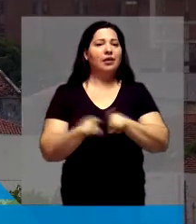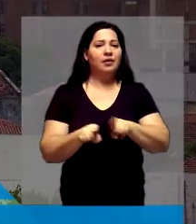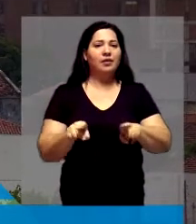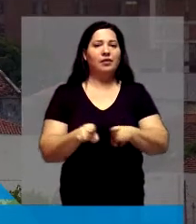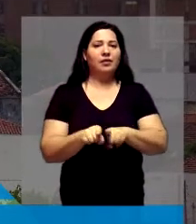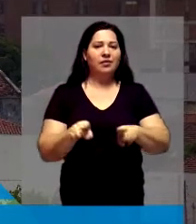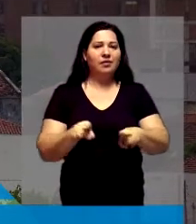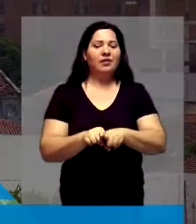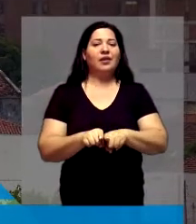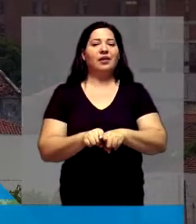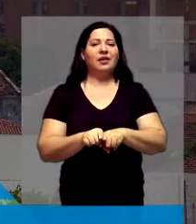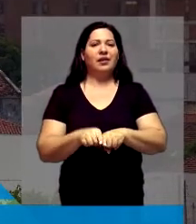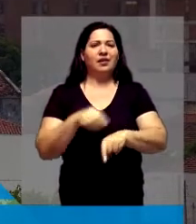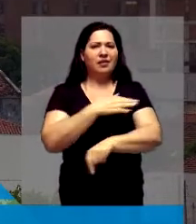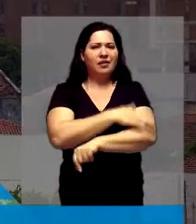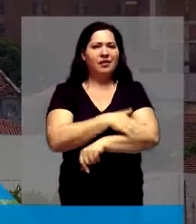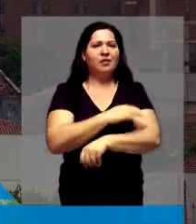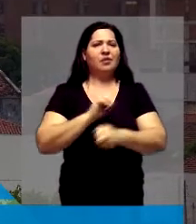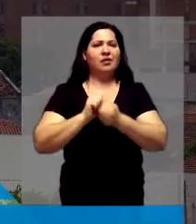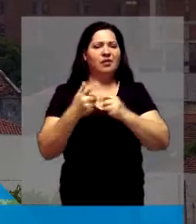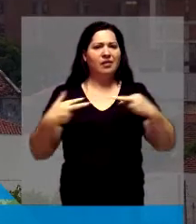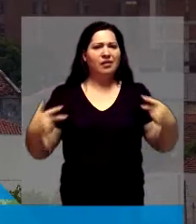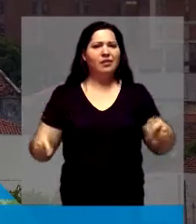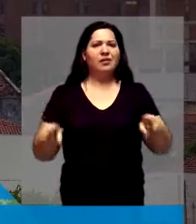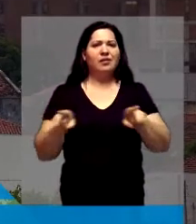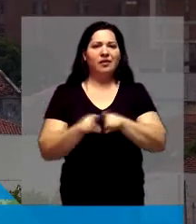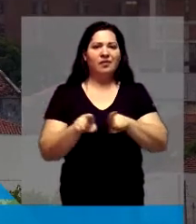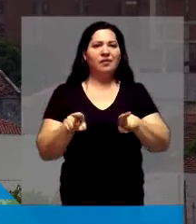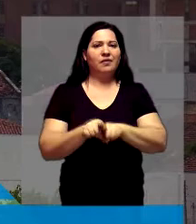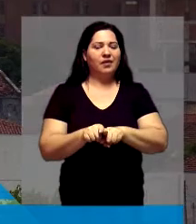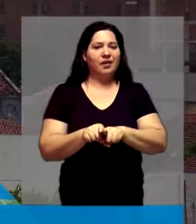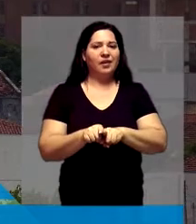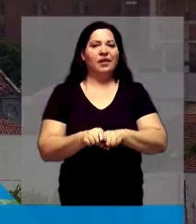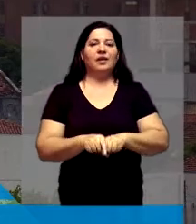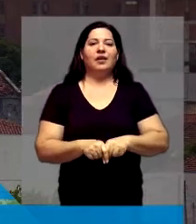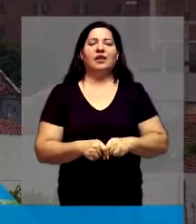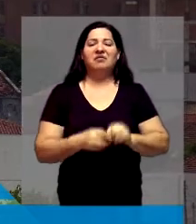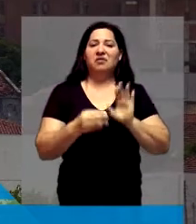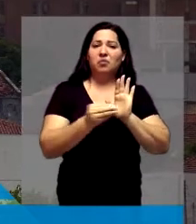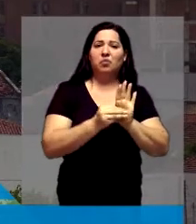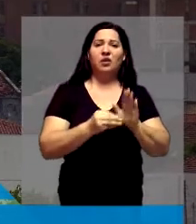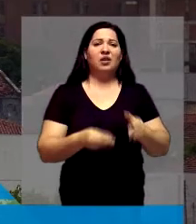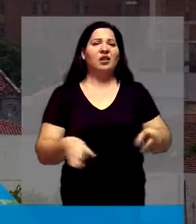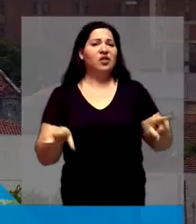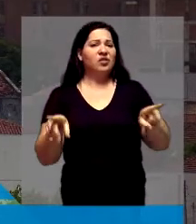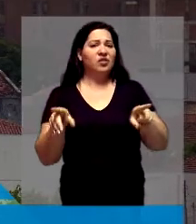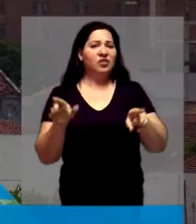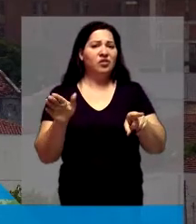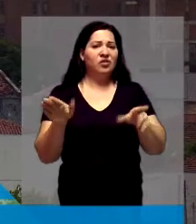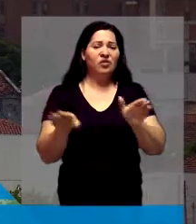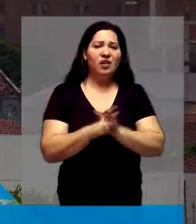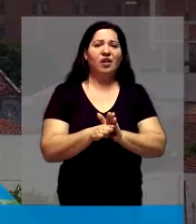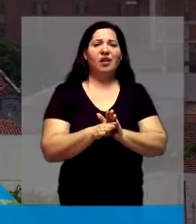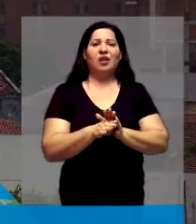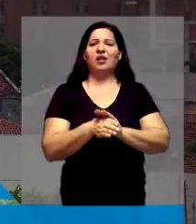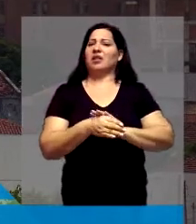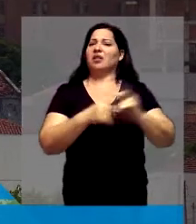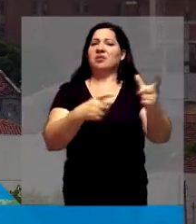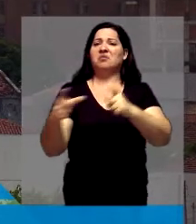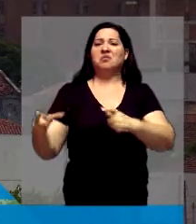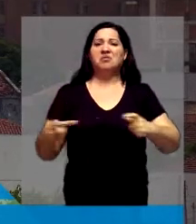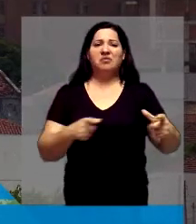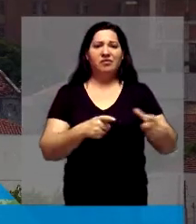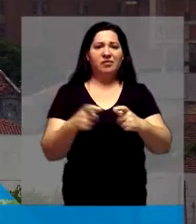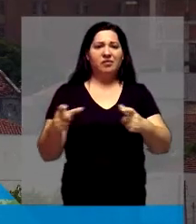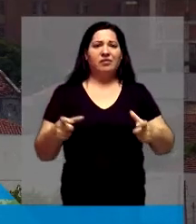esportiva, que eu quero correr atrás, entendeu? Que hoje tá faltando. Hoje, você chega nos bairros, tem lá um futebol, mas só atende os meninos.